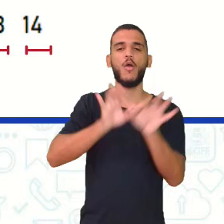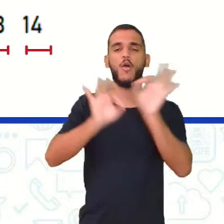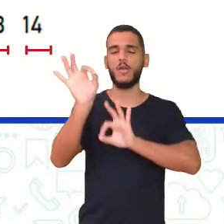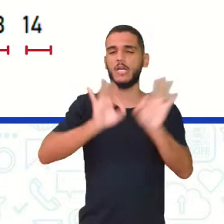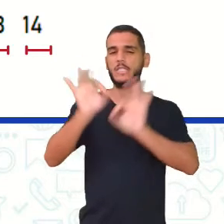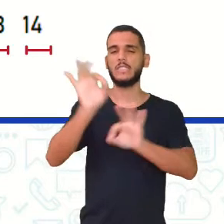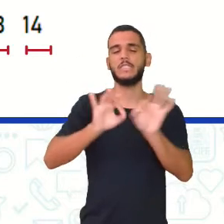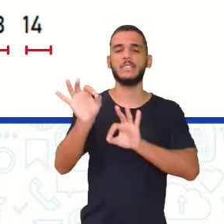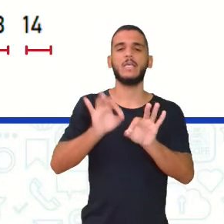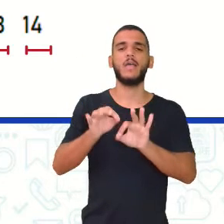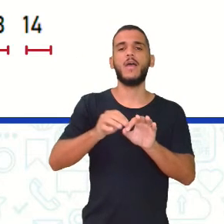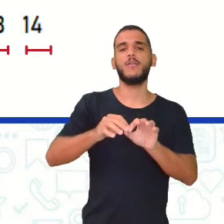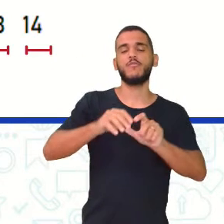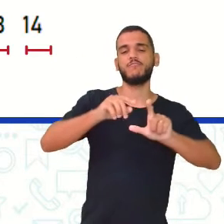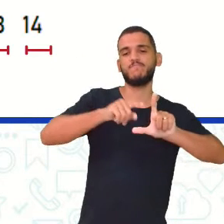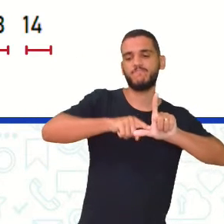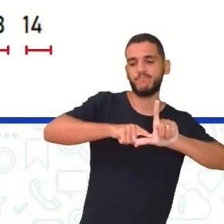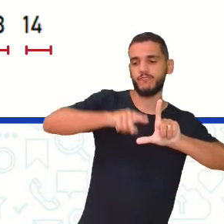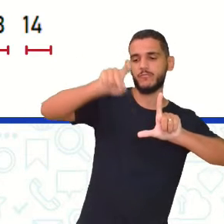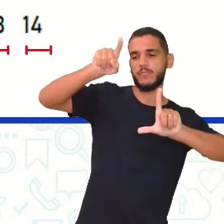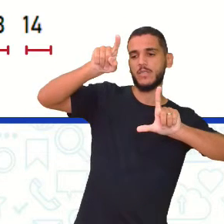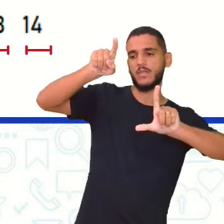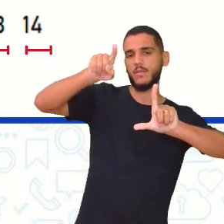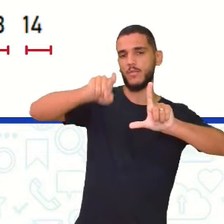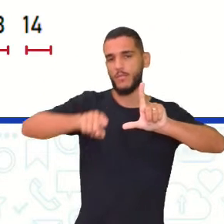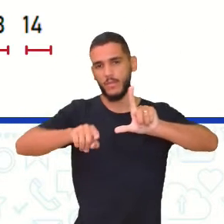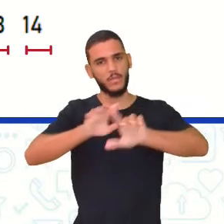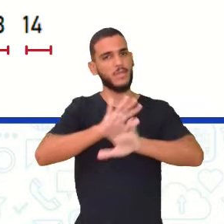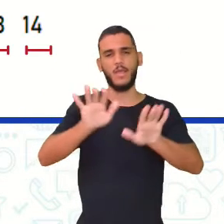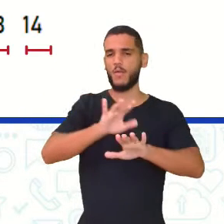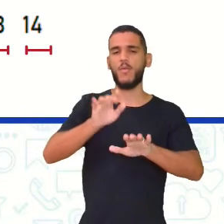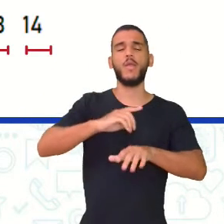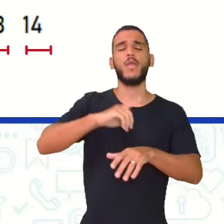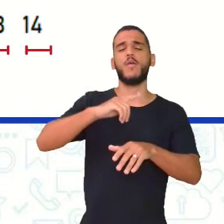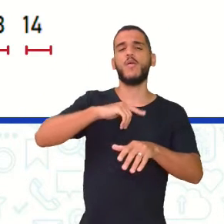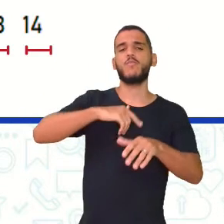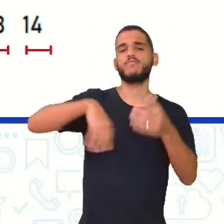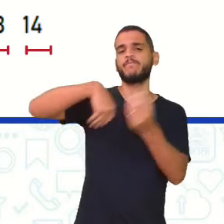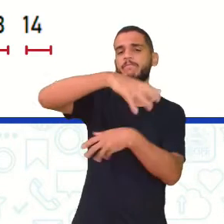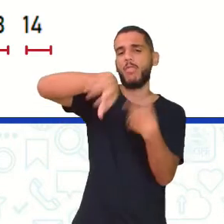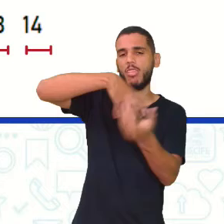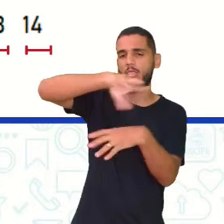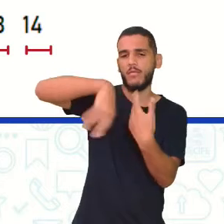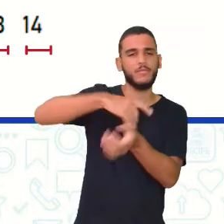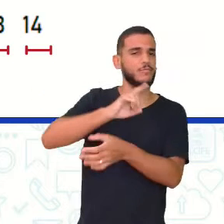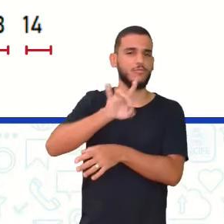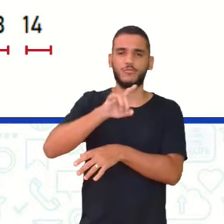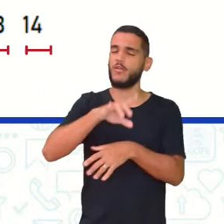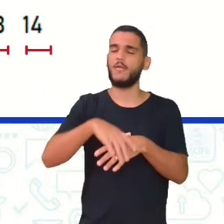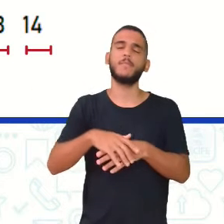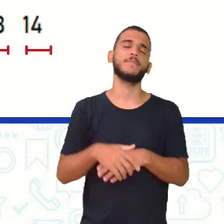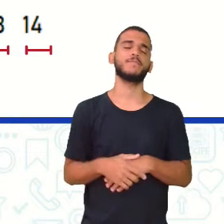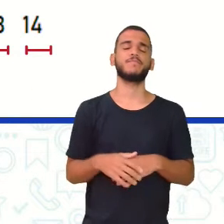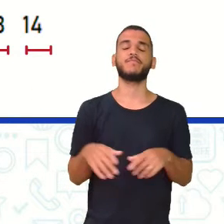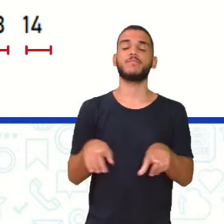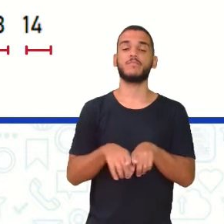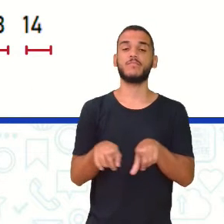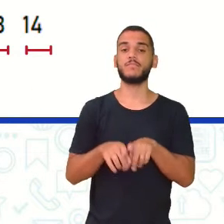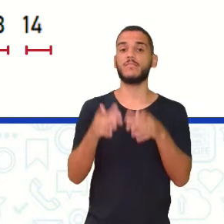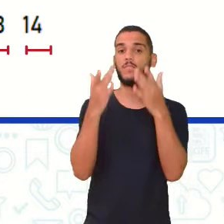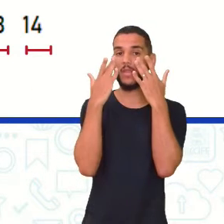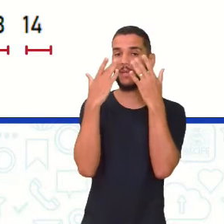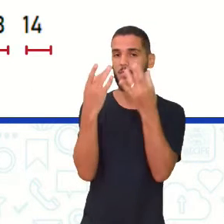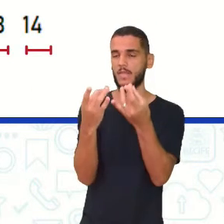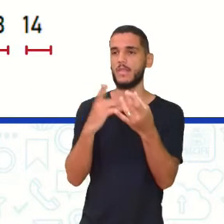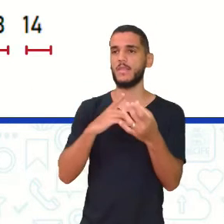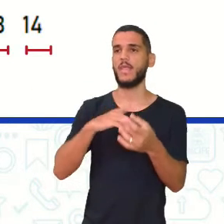cronológica Nem crescente Nem de ordem alfabética Eu botei aleatoriamente Os valores aí E os nomes E aí Observa que eu fiz Uma